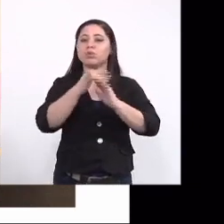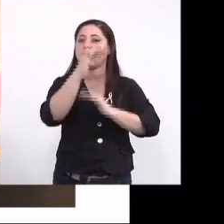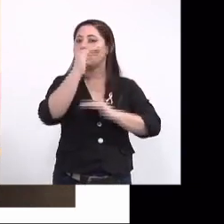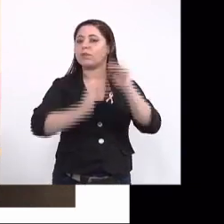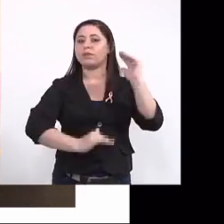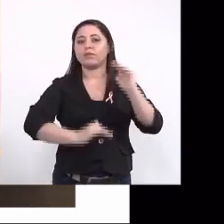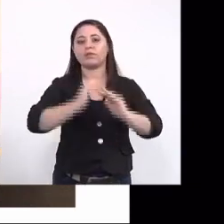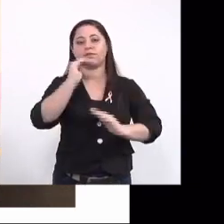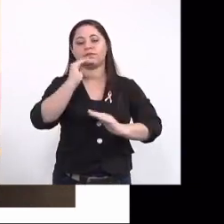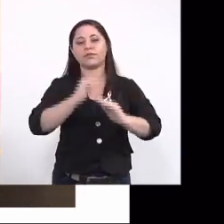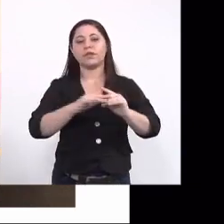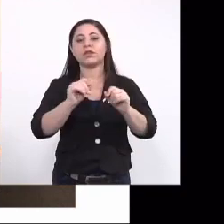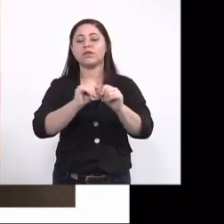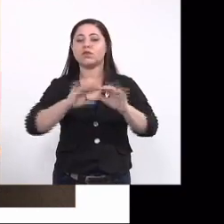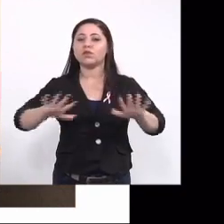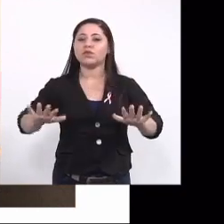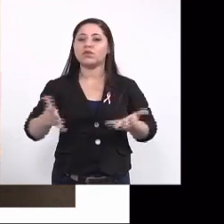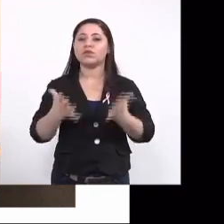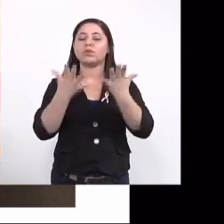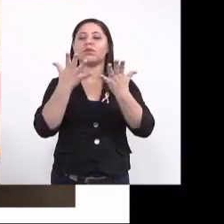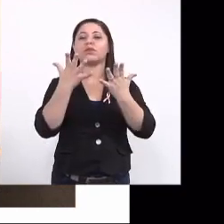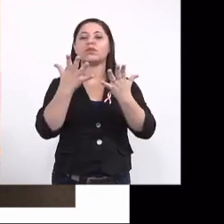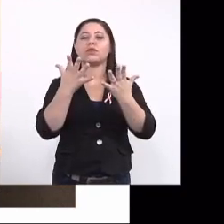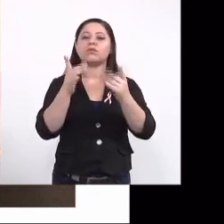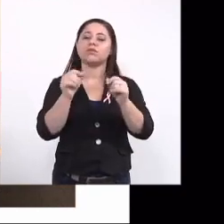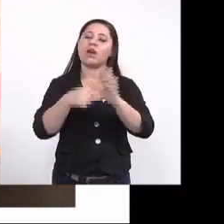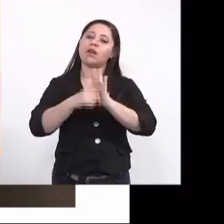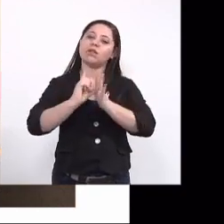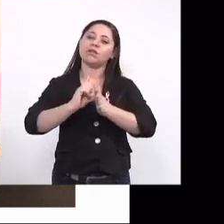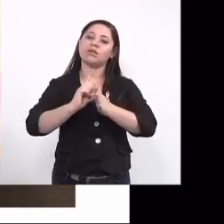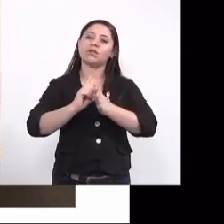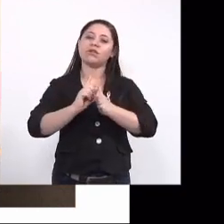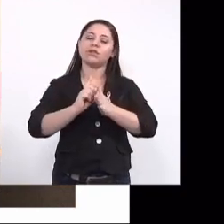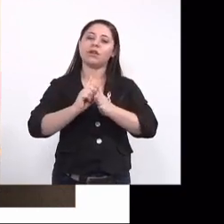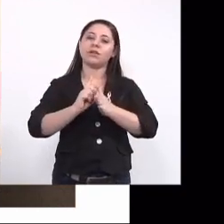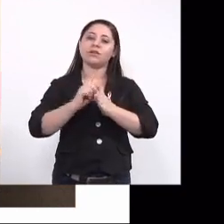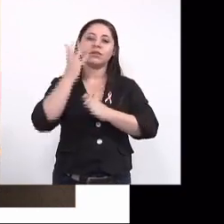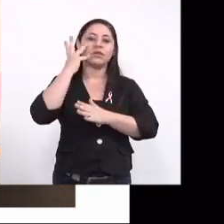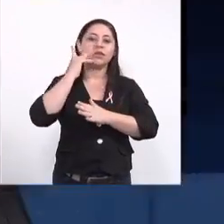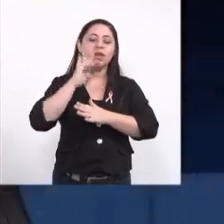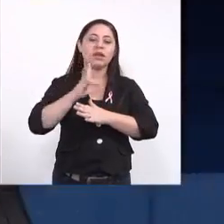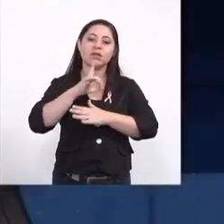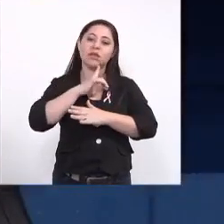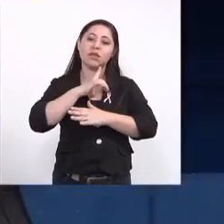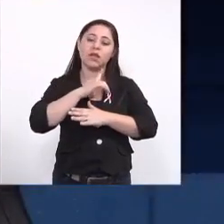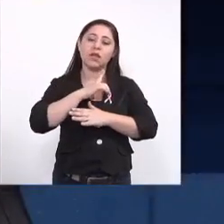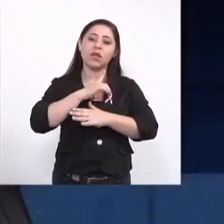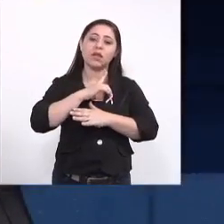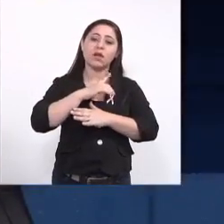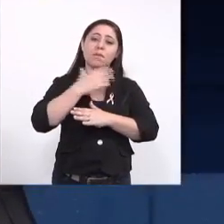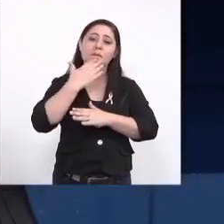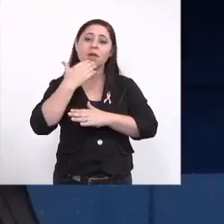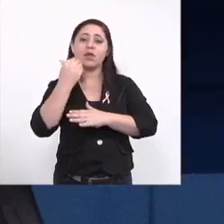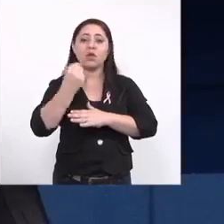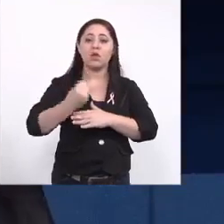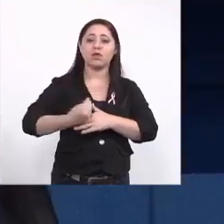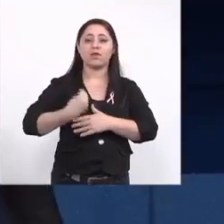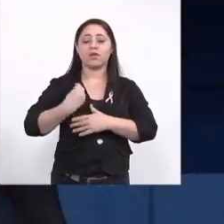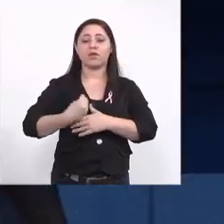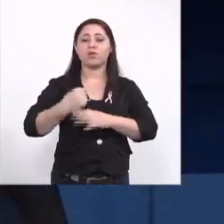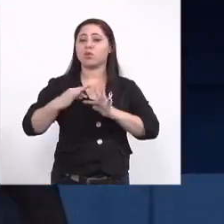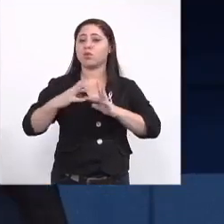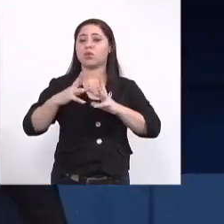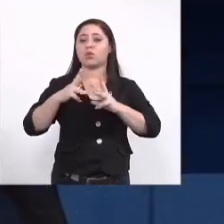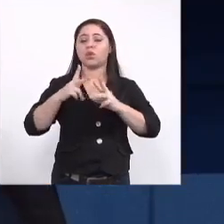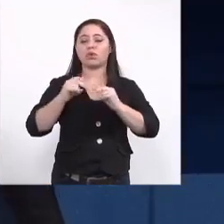profissionais para que a gente consiga oferecer estimulação precoce e que essa criança seja garantida a todos os